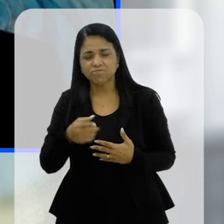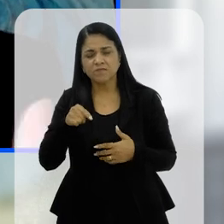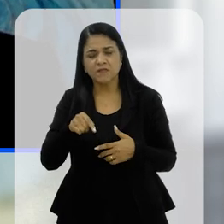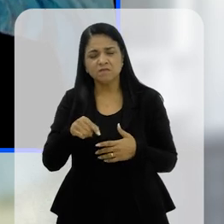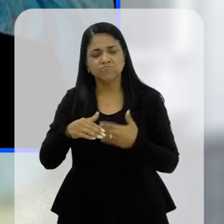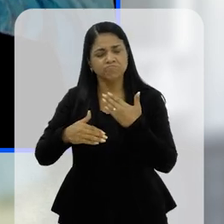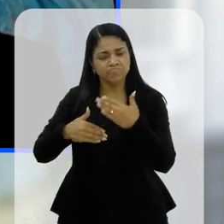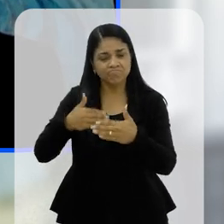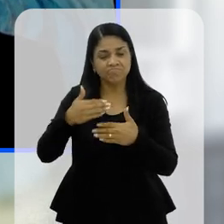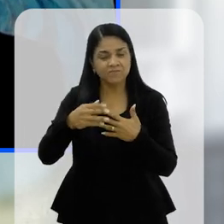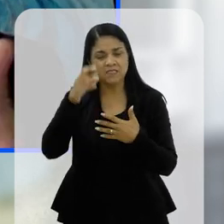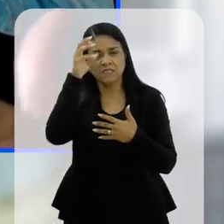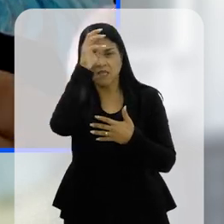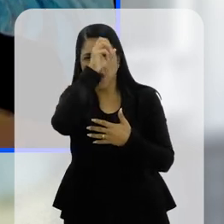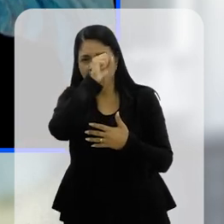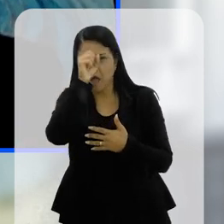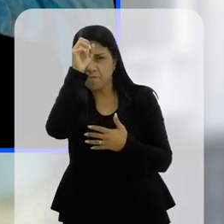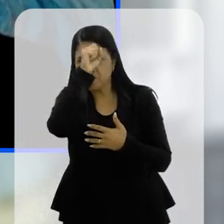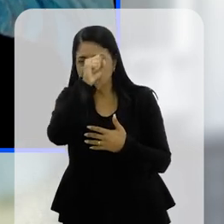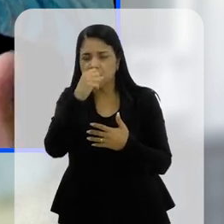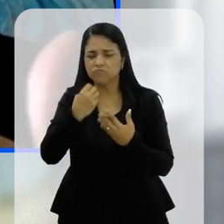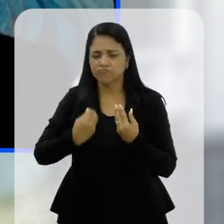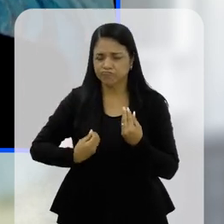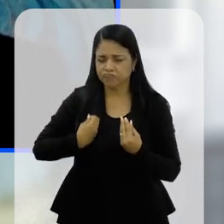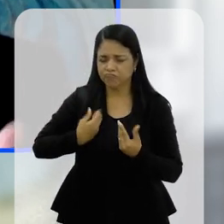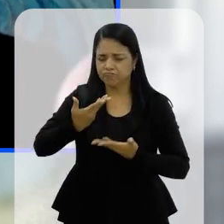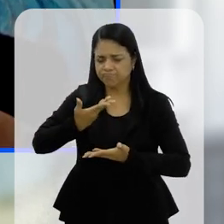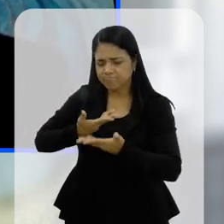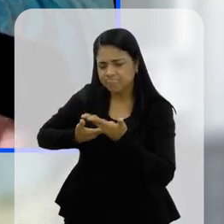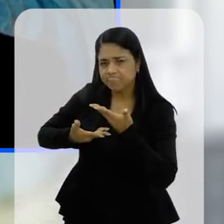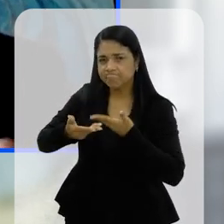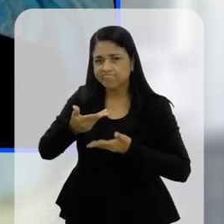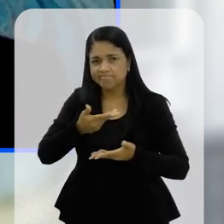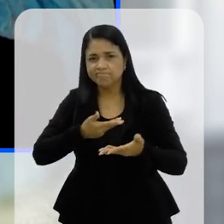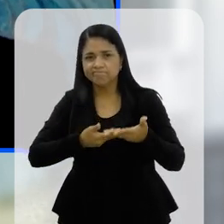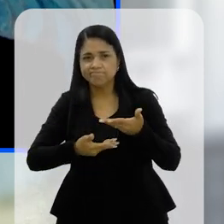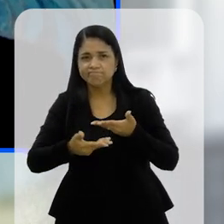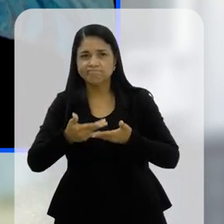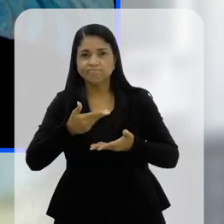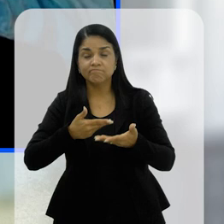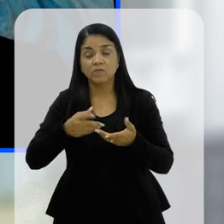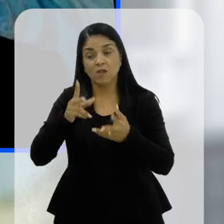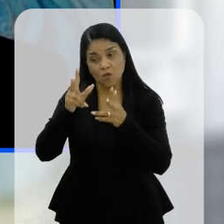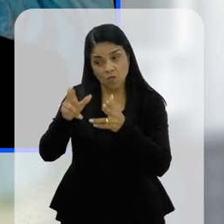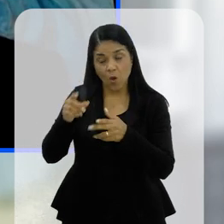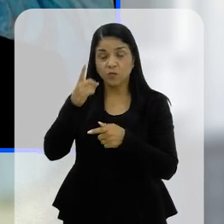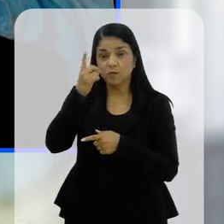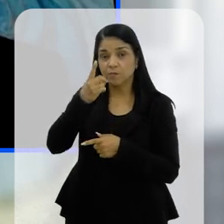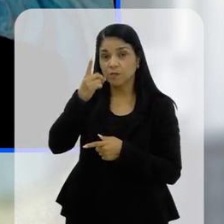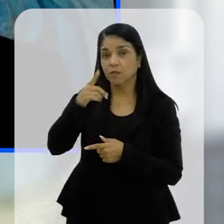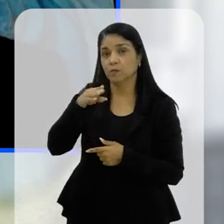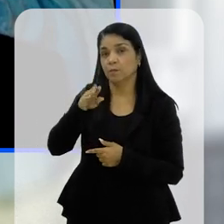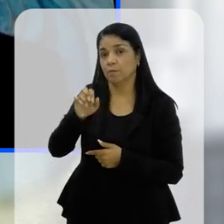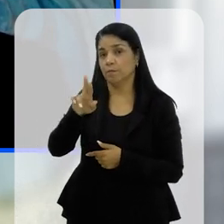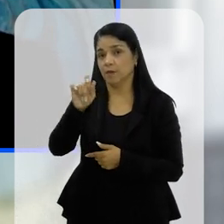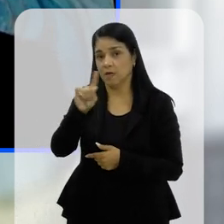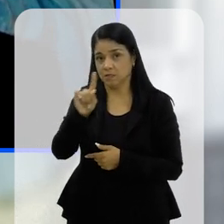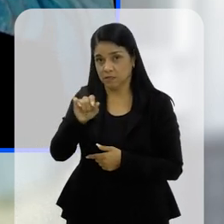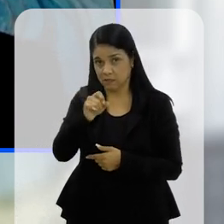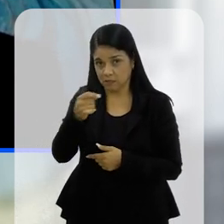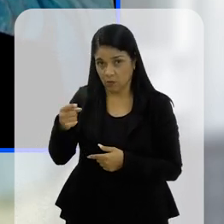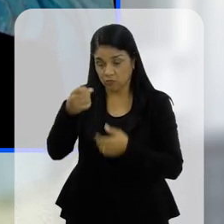só que você vai aprendendo a conviver com isso, vai aprendendo a conviver e vai, pelo que o deputado Brasão falou,